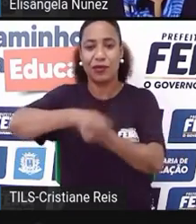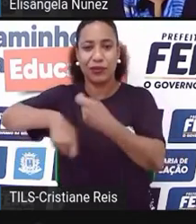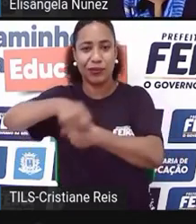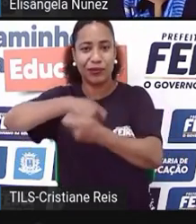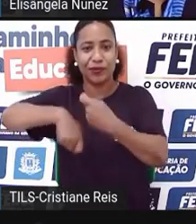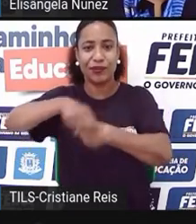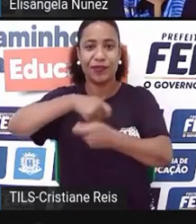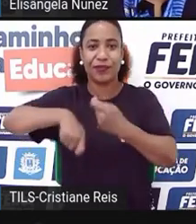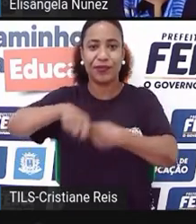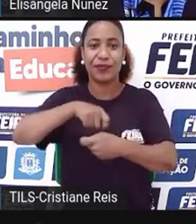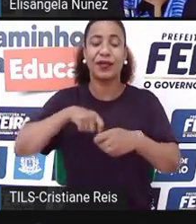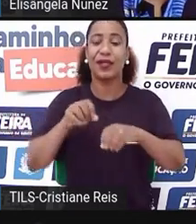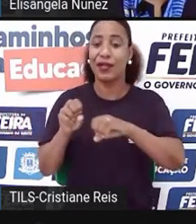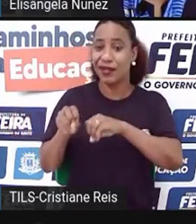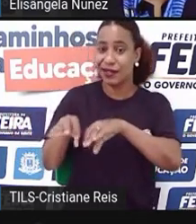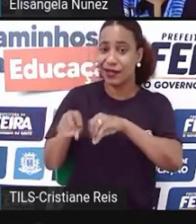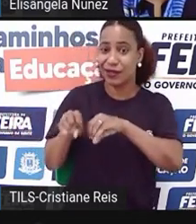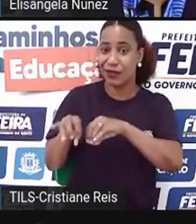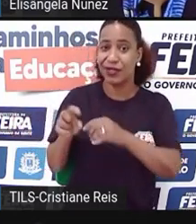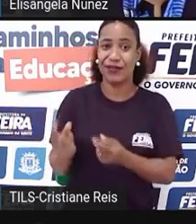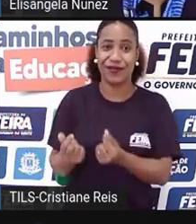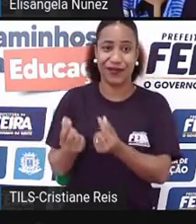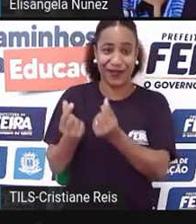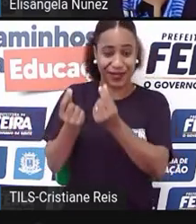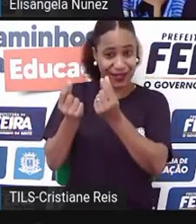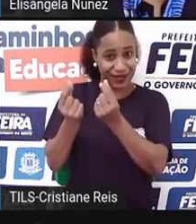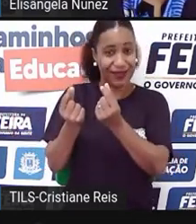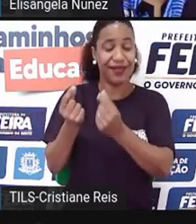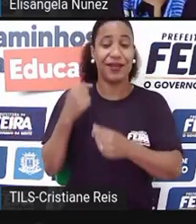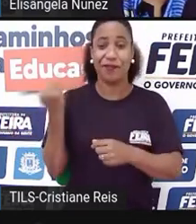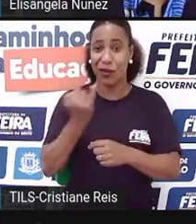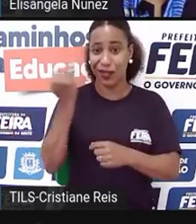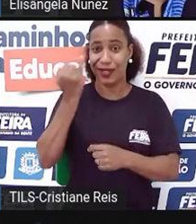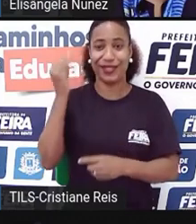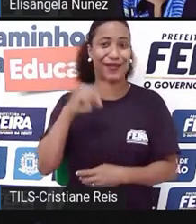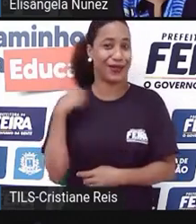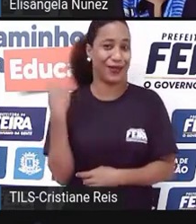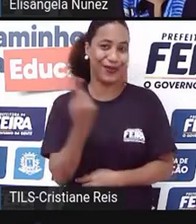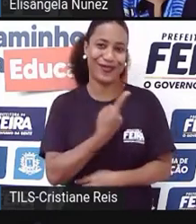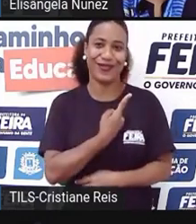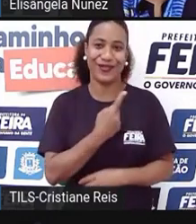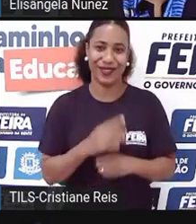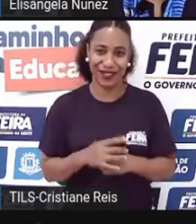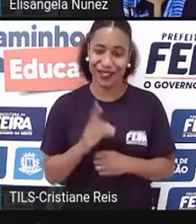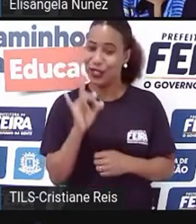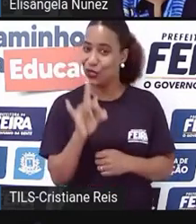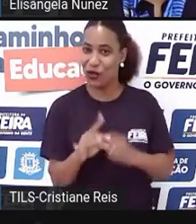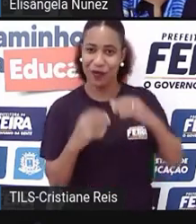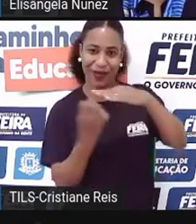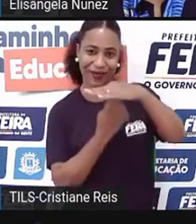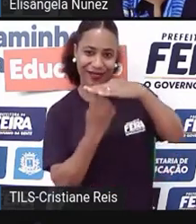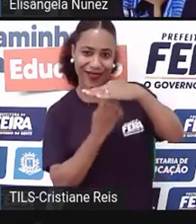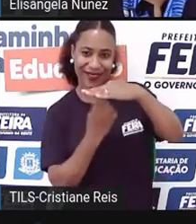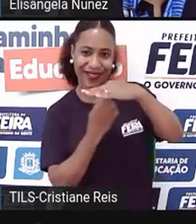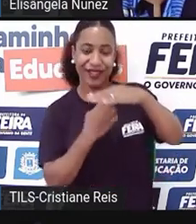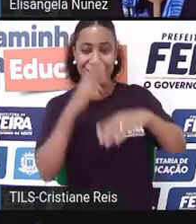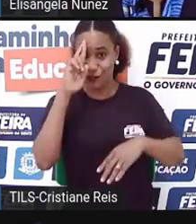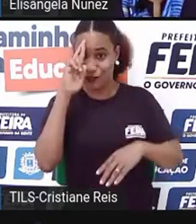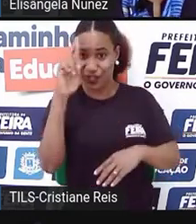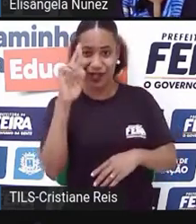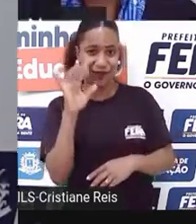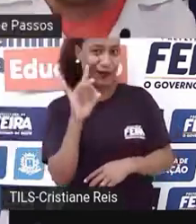acho que essa educação financeira empreendedora que você trouxe, ela é para todos, não só para quem é empreendedor. Exatamente.